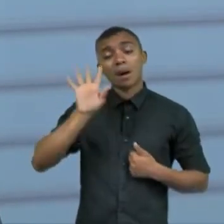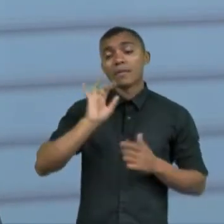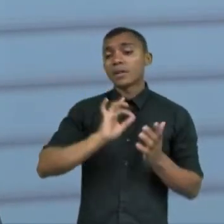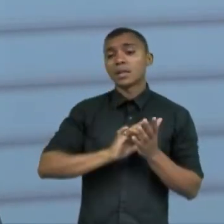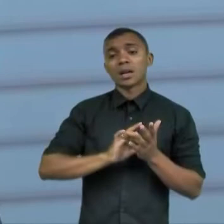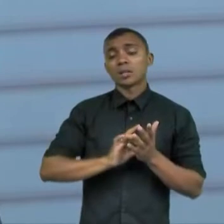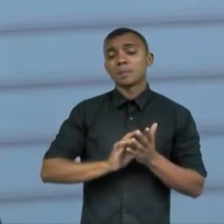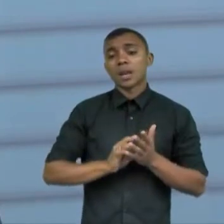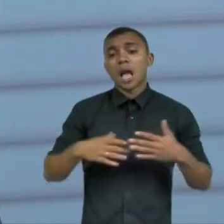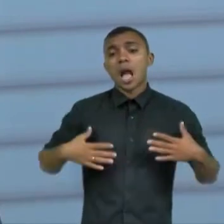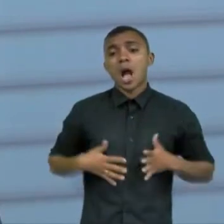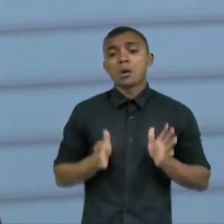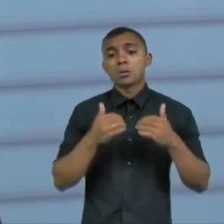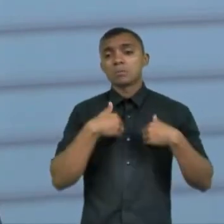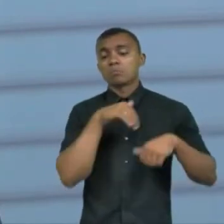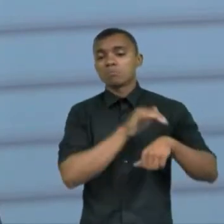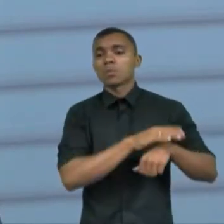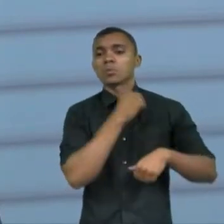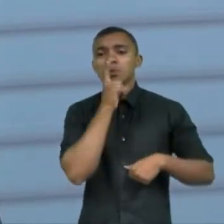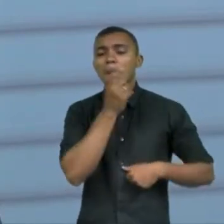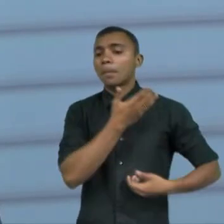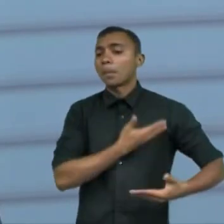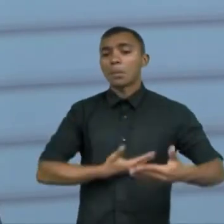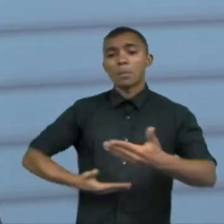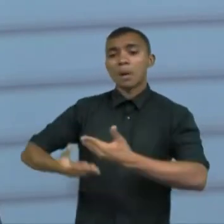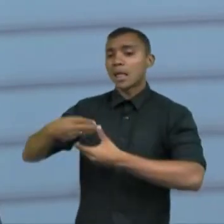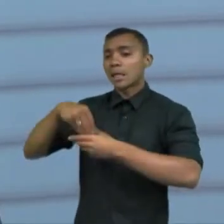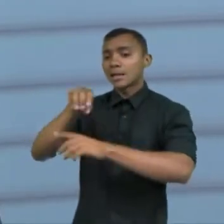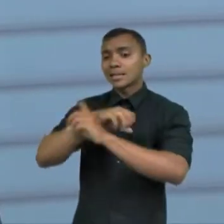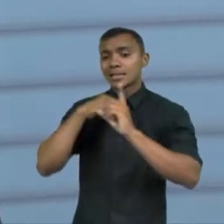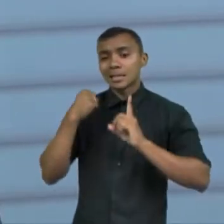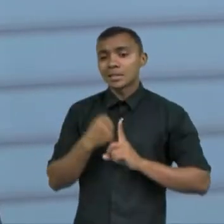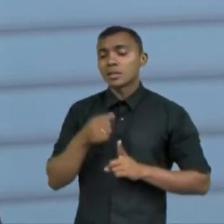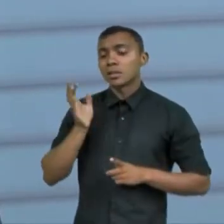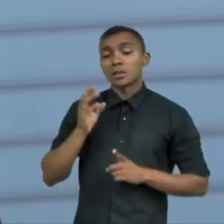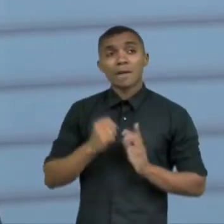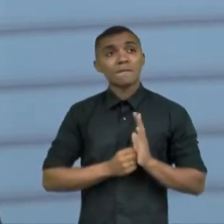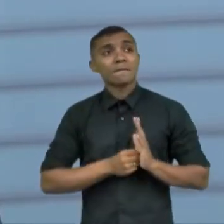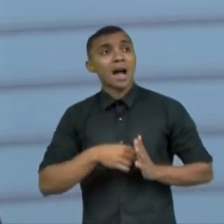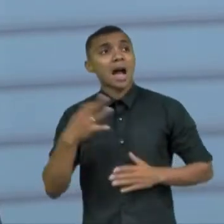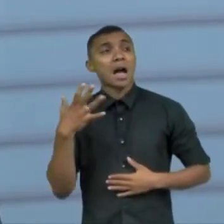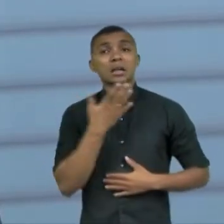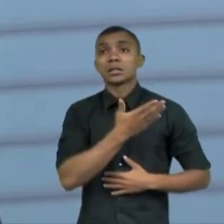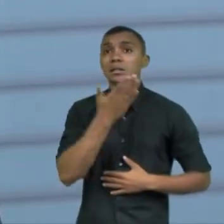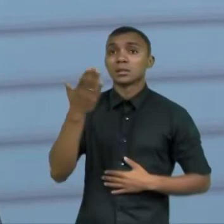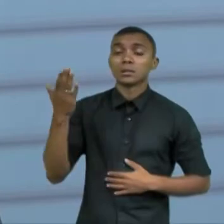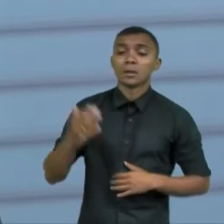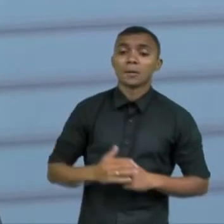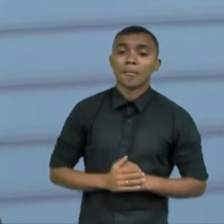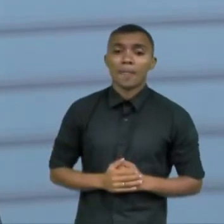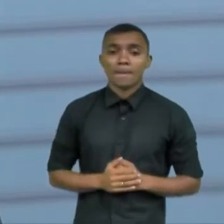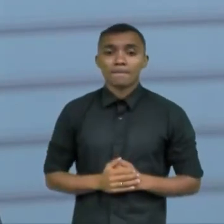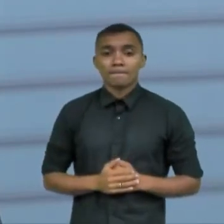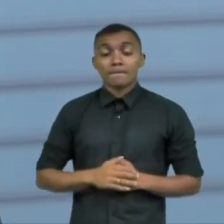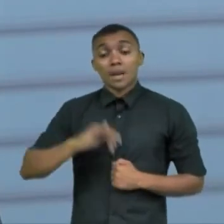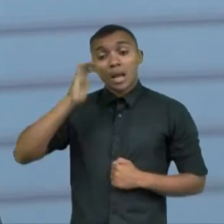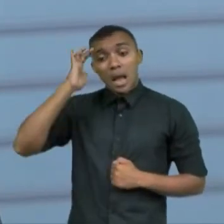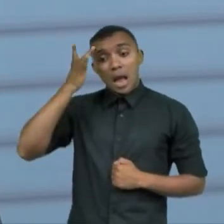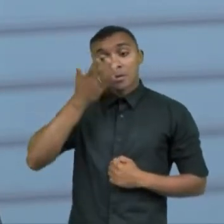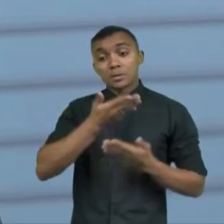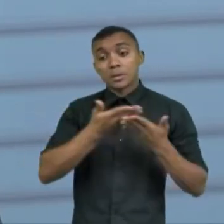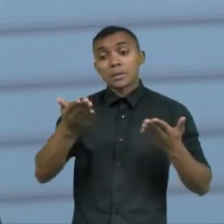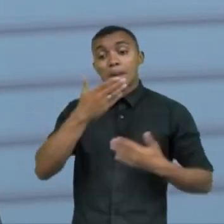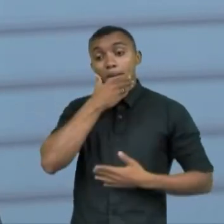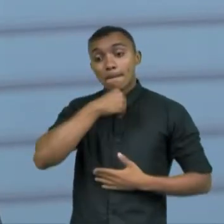verdade os autistas conseguem sim conviver em sociedade temos tantos por aí e o que eu acho que um pai ou uma mãe